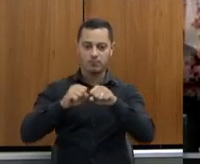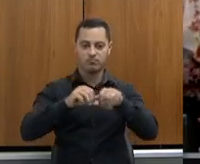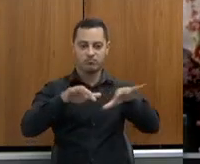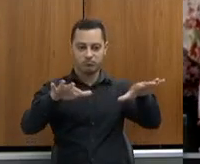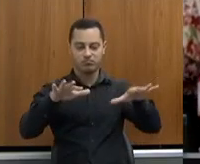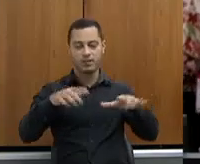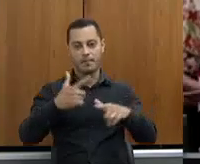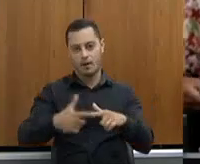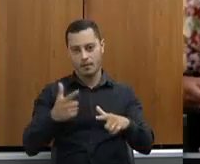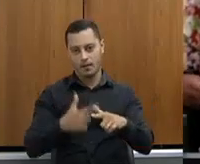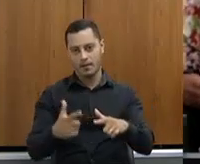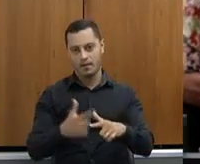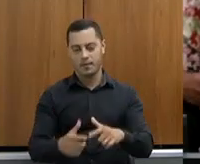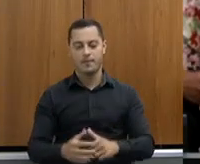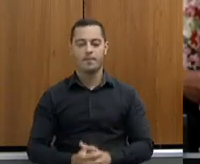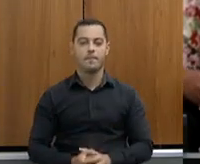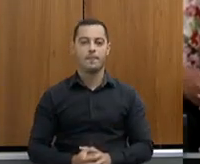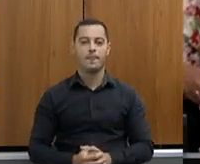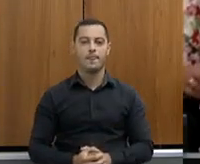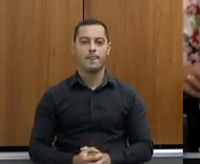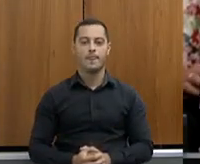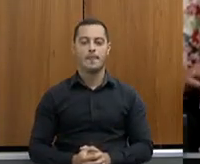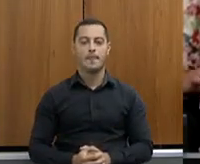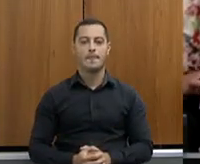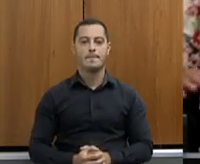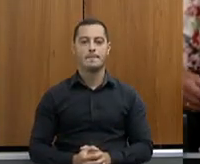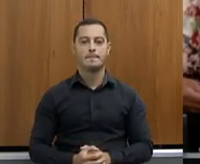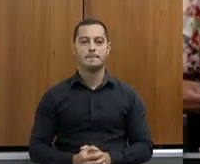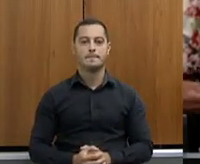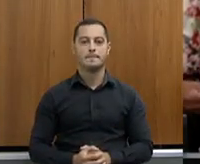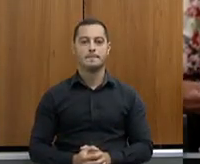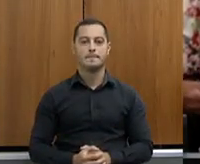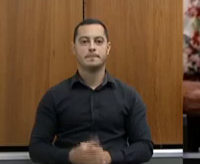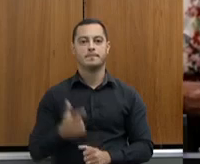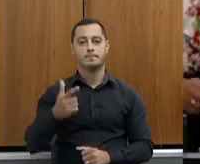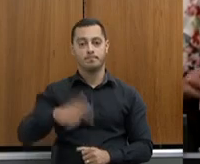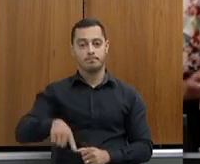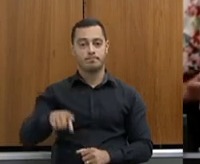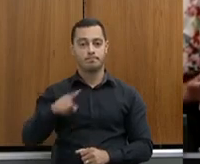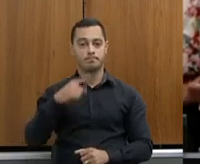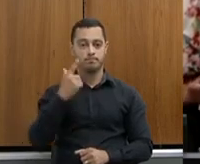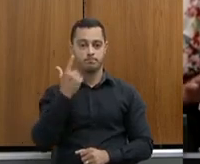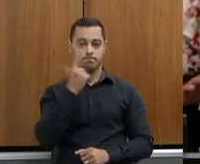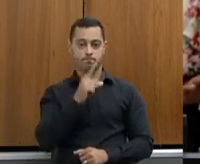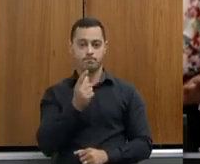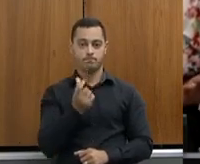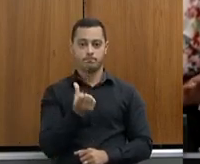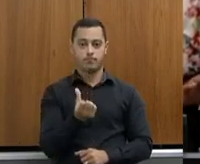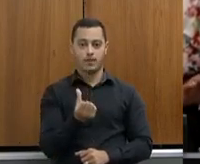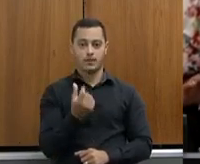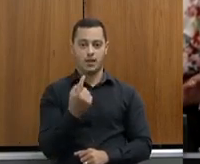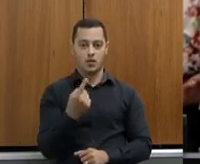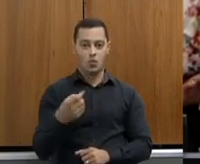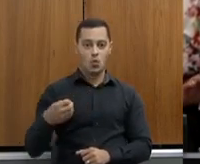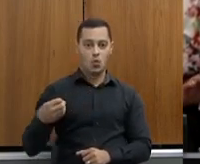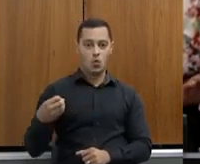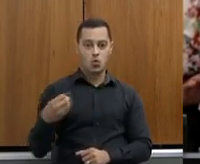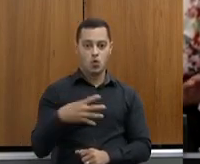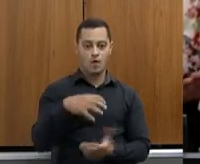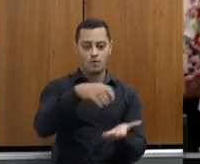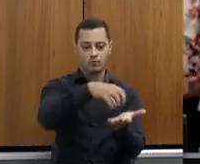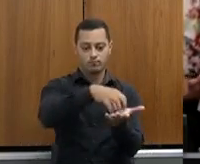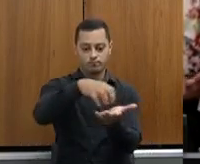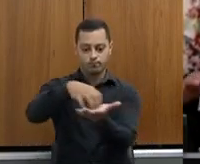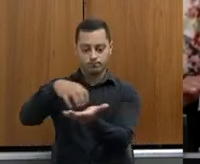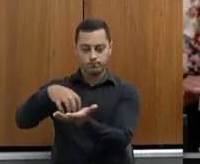Pode passar? Continuamos o nosso trabalho registrando 61 novos estabelecimentos elaboradores de produtos de origem animal, em